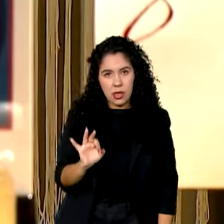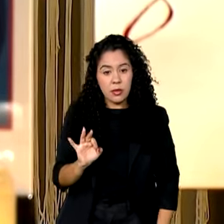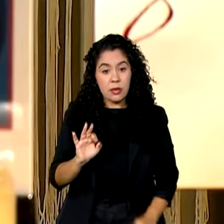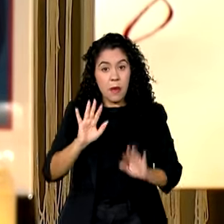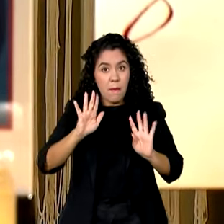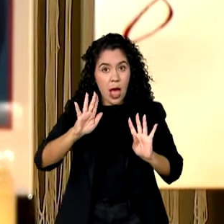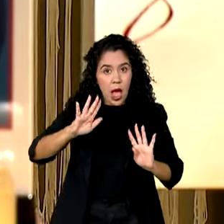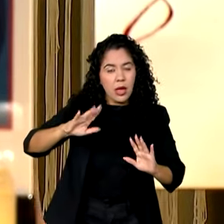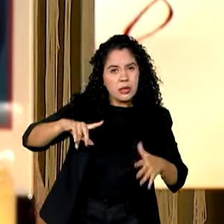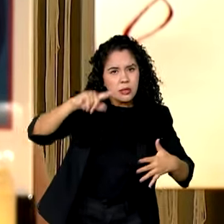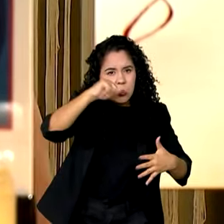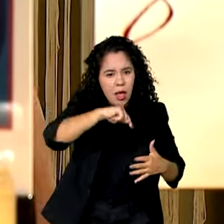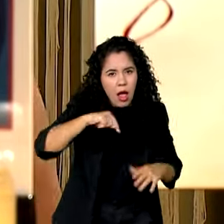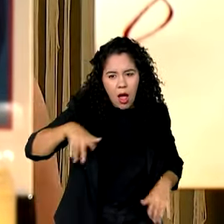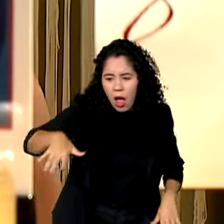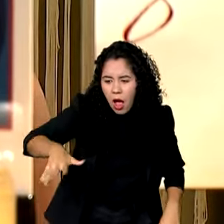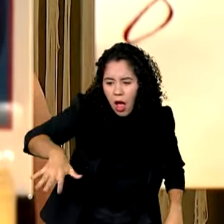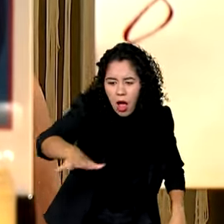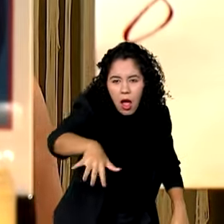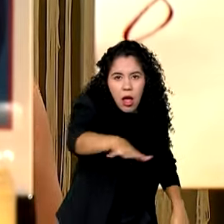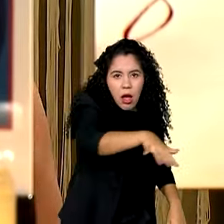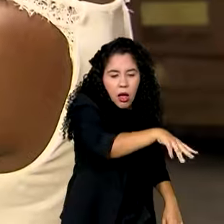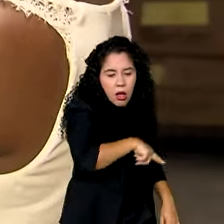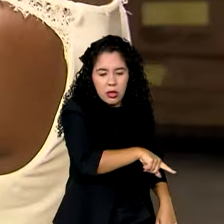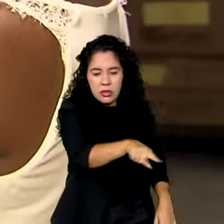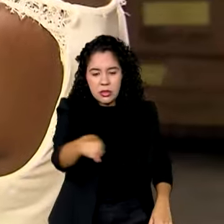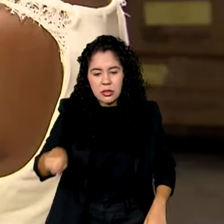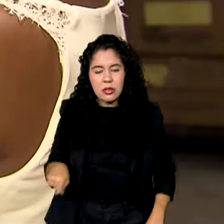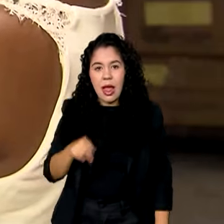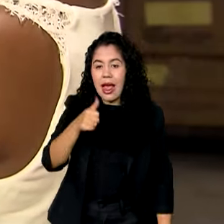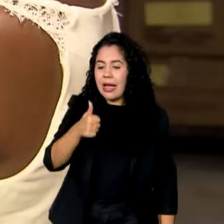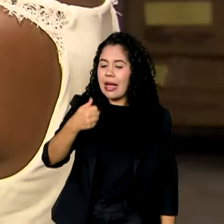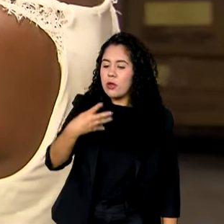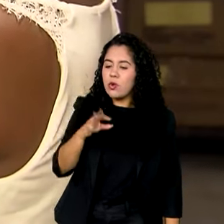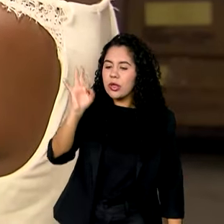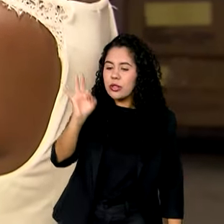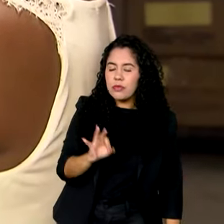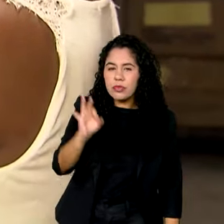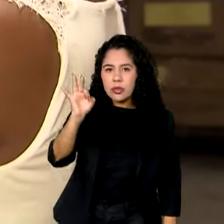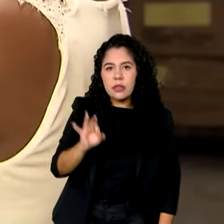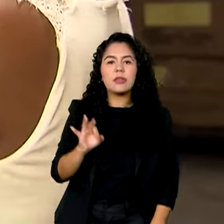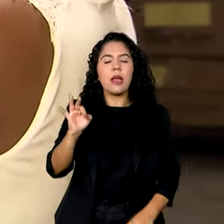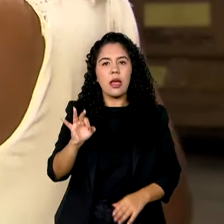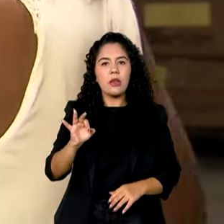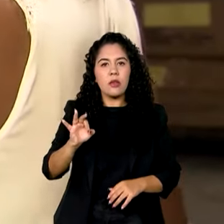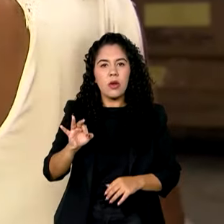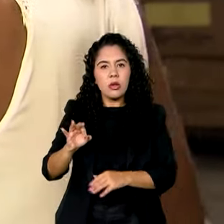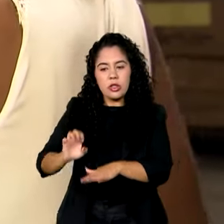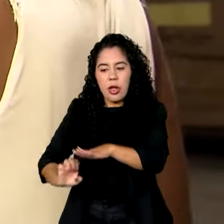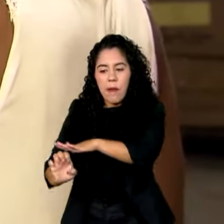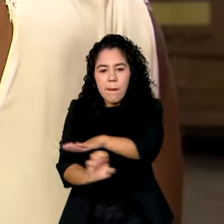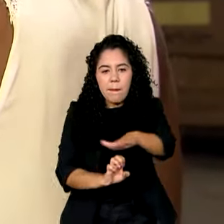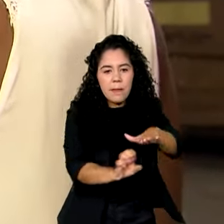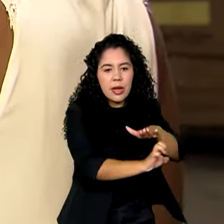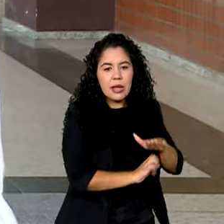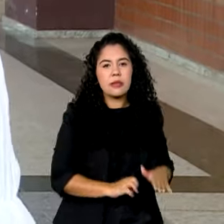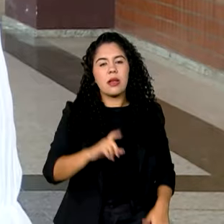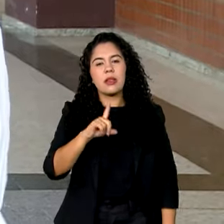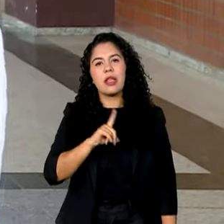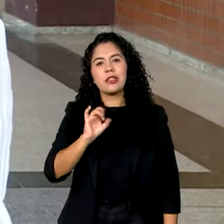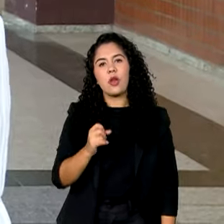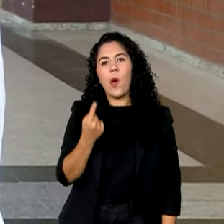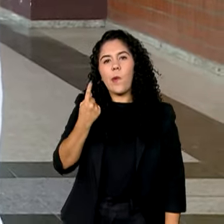universo, apenas 14% dos negócios com outros países têm uma mulher na chefia.